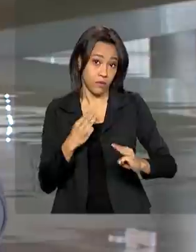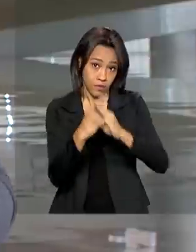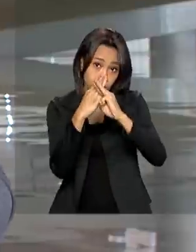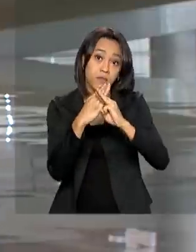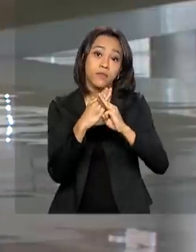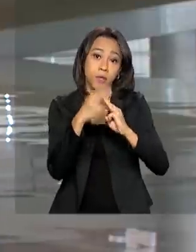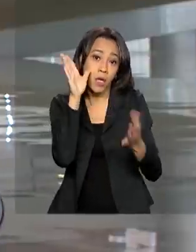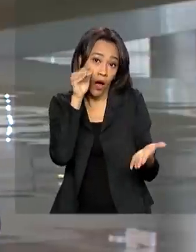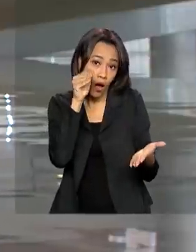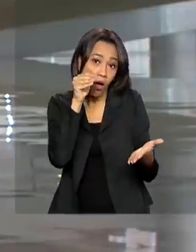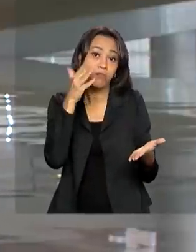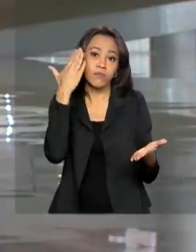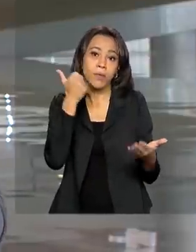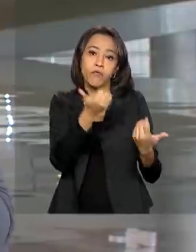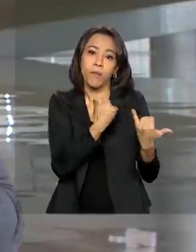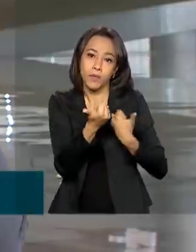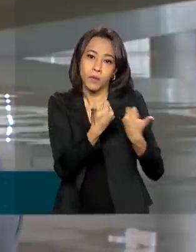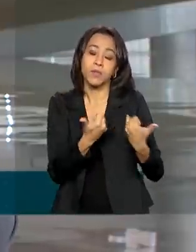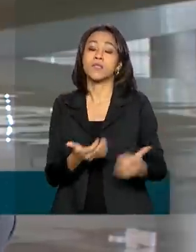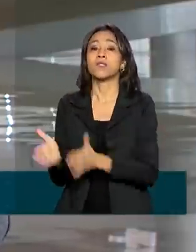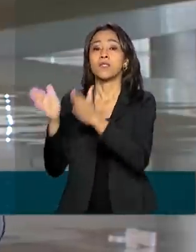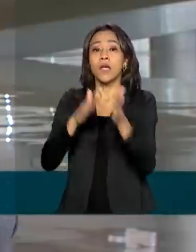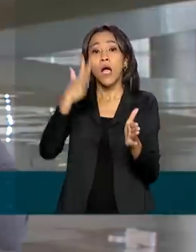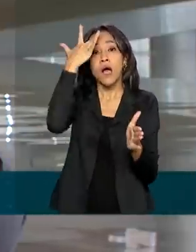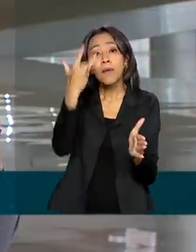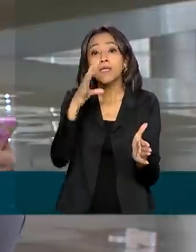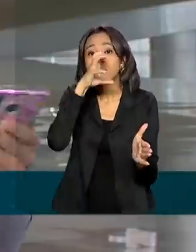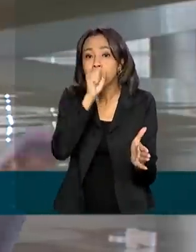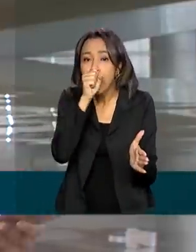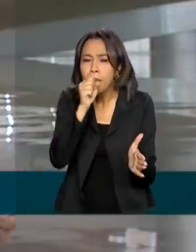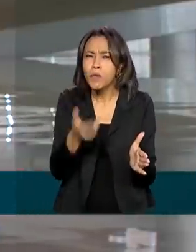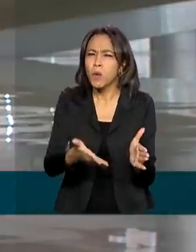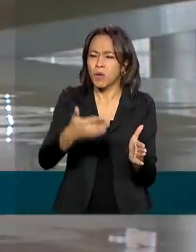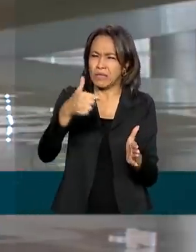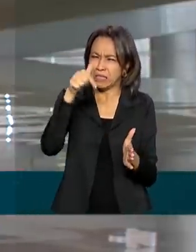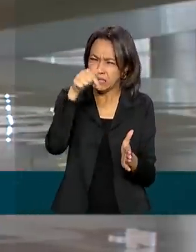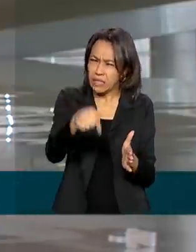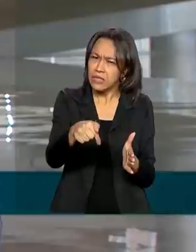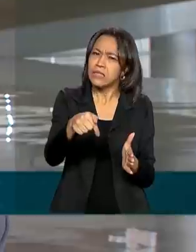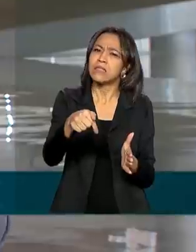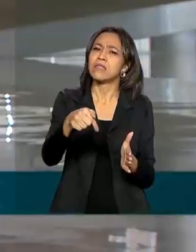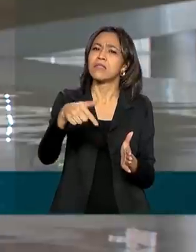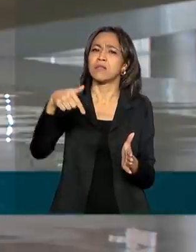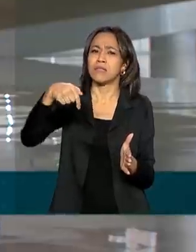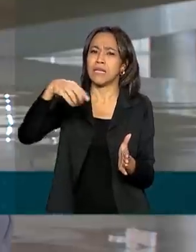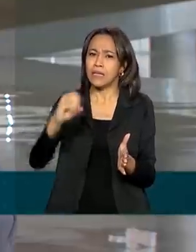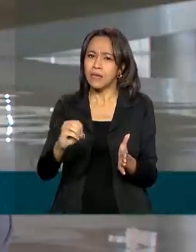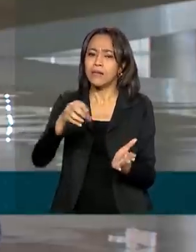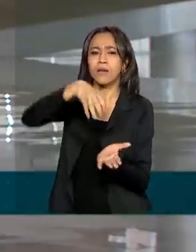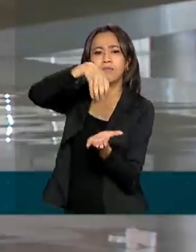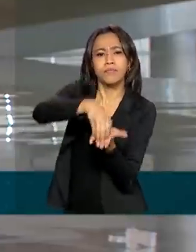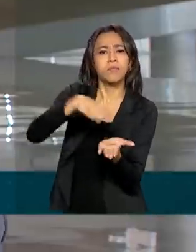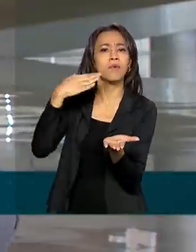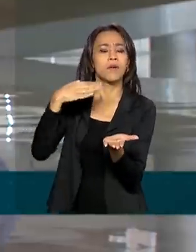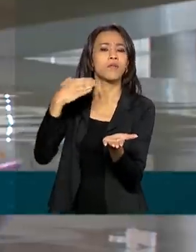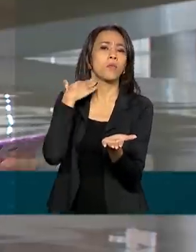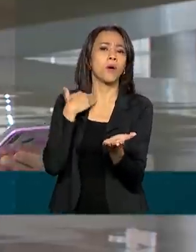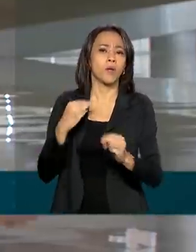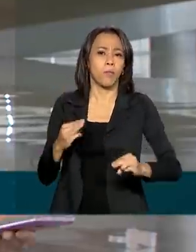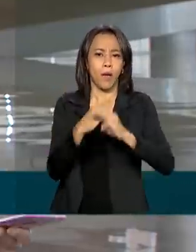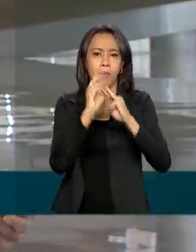lembra que amanhã, sábado, quase 800 agências, 770 agências da Caixa vão estar abertas para atender as